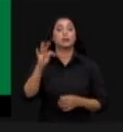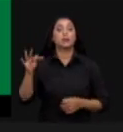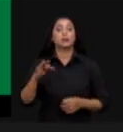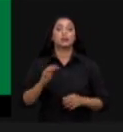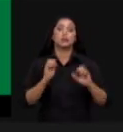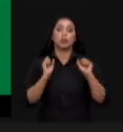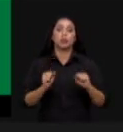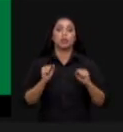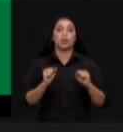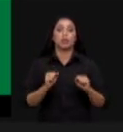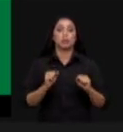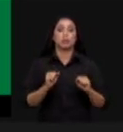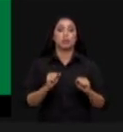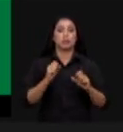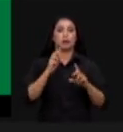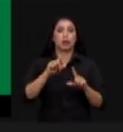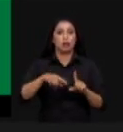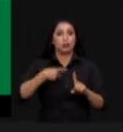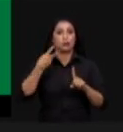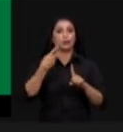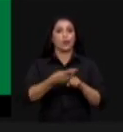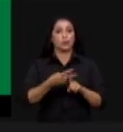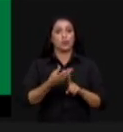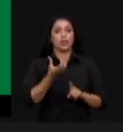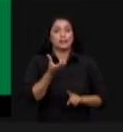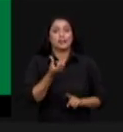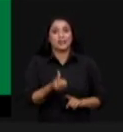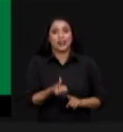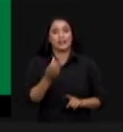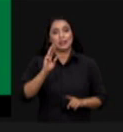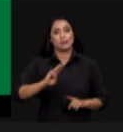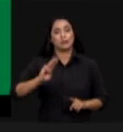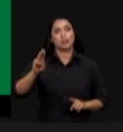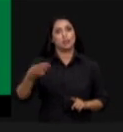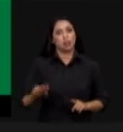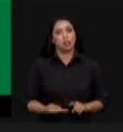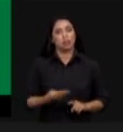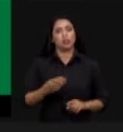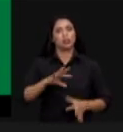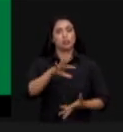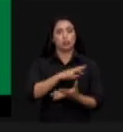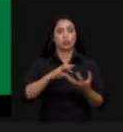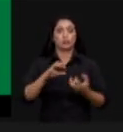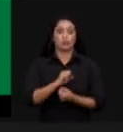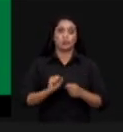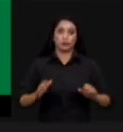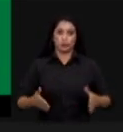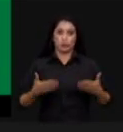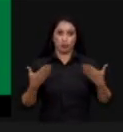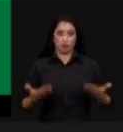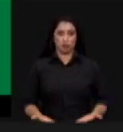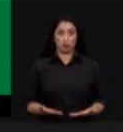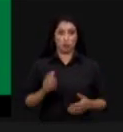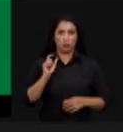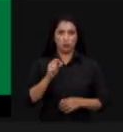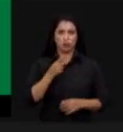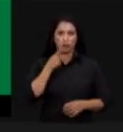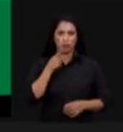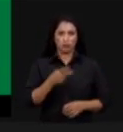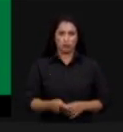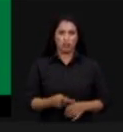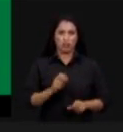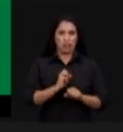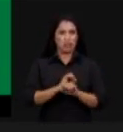dobrar isso e chegar a 6 milhões de hectares de manejo florestal sustentável então nessa minha fala o que eu quero